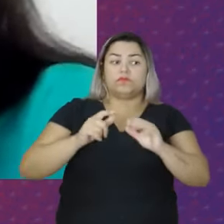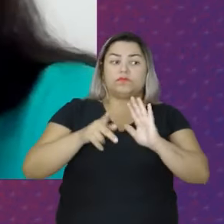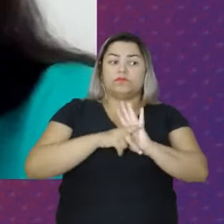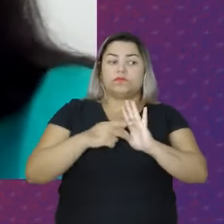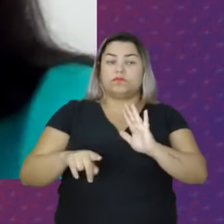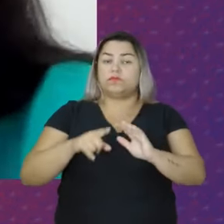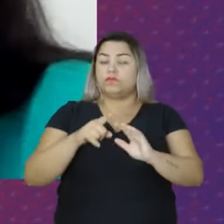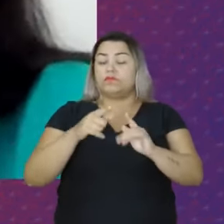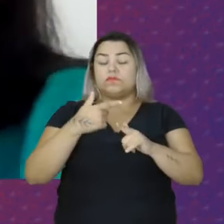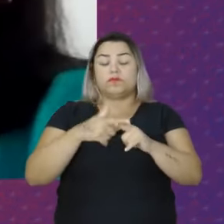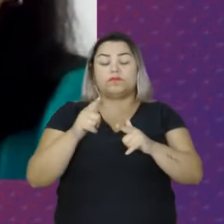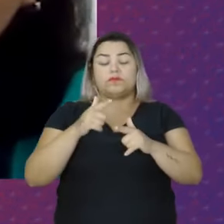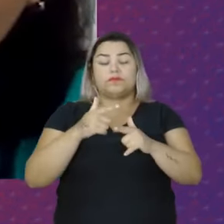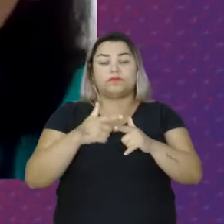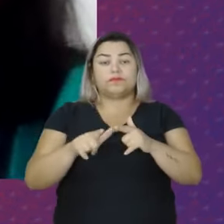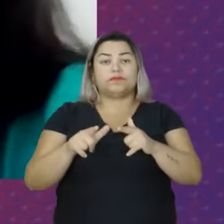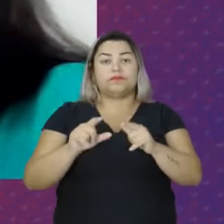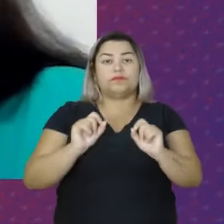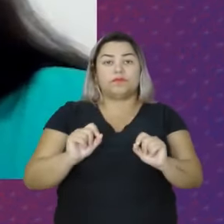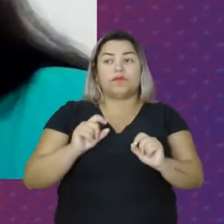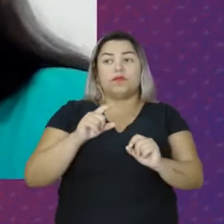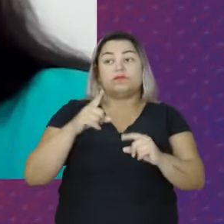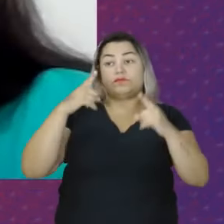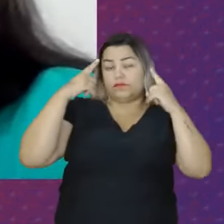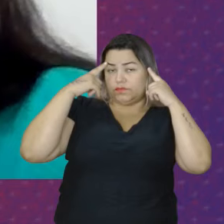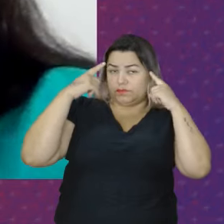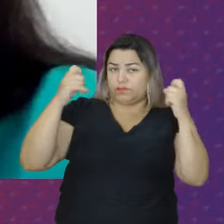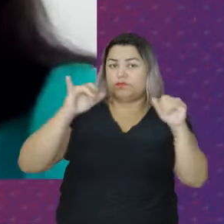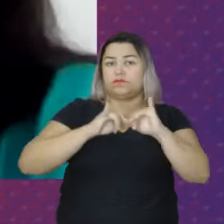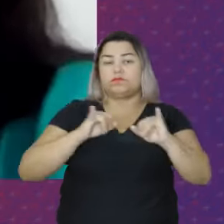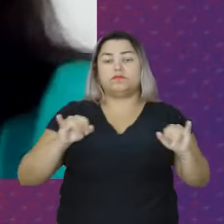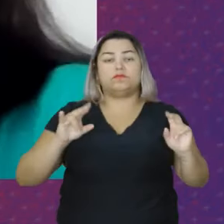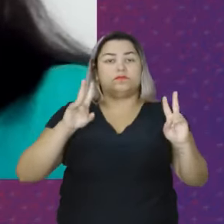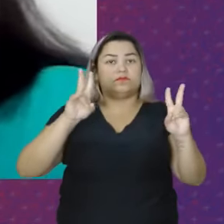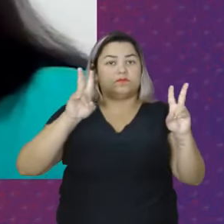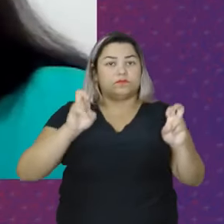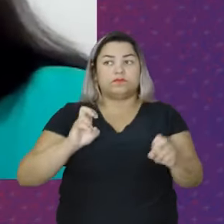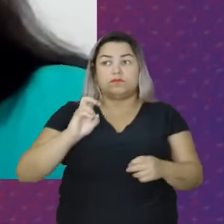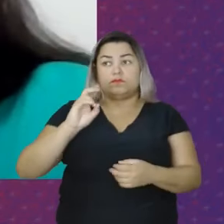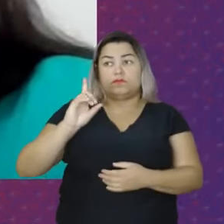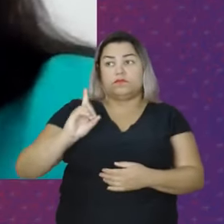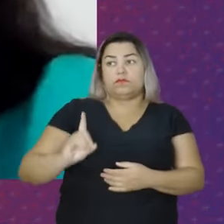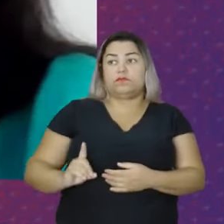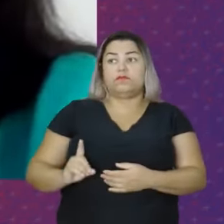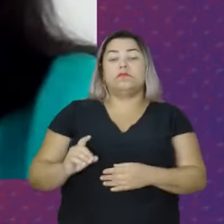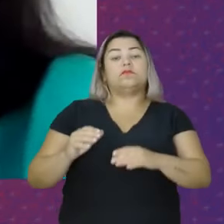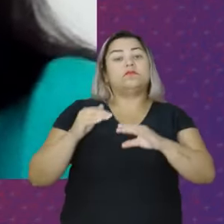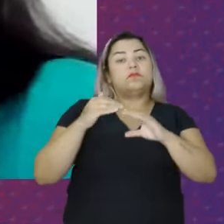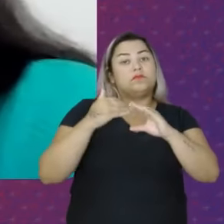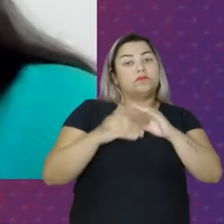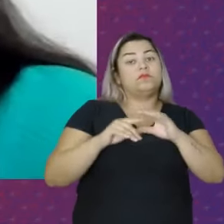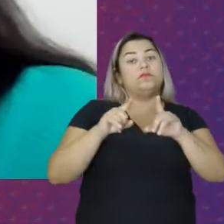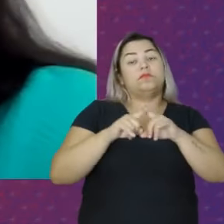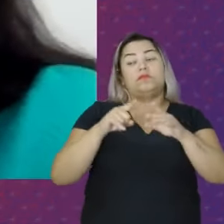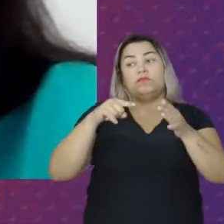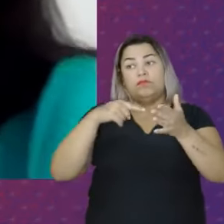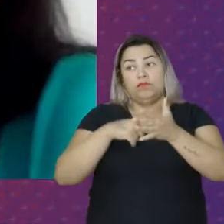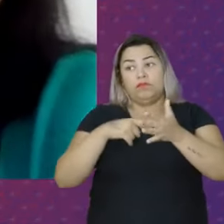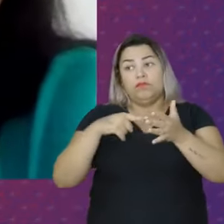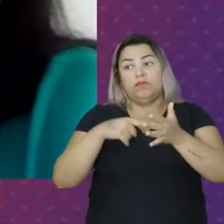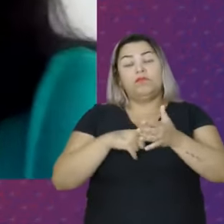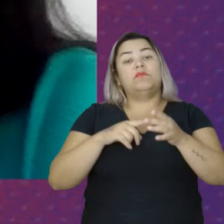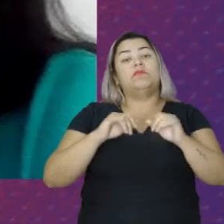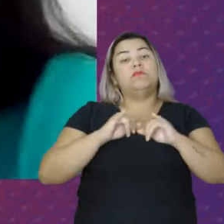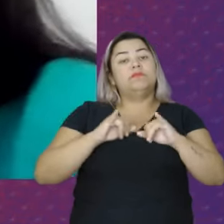serve aí no geral Para prestar informações Sobre direitos Encaminhar denúncias Prestar